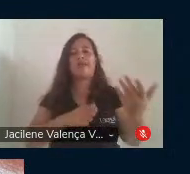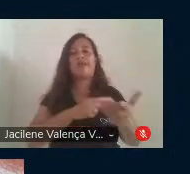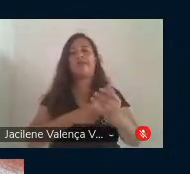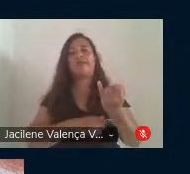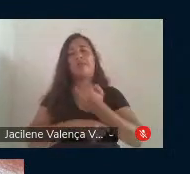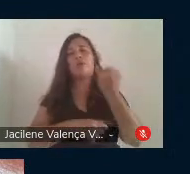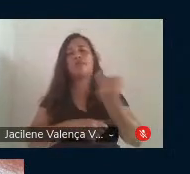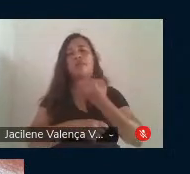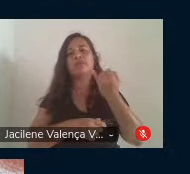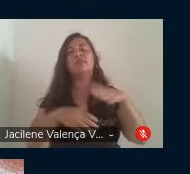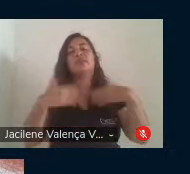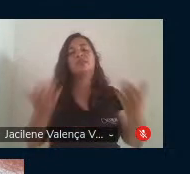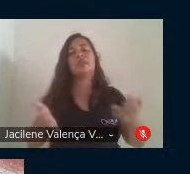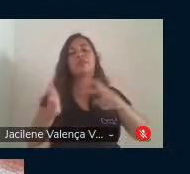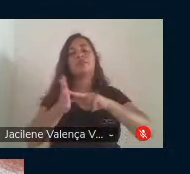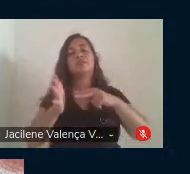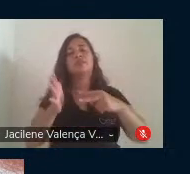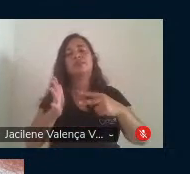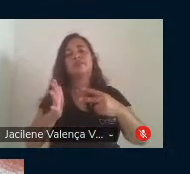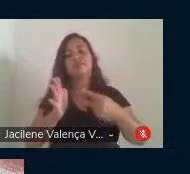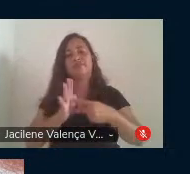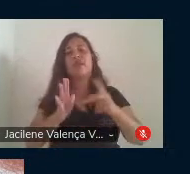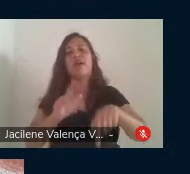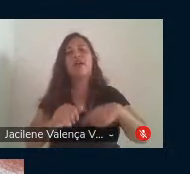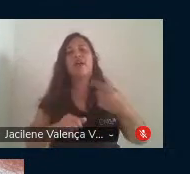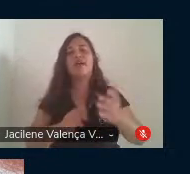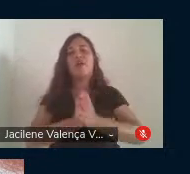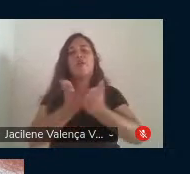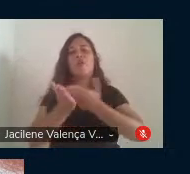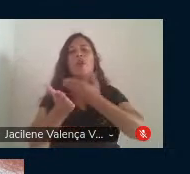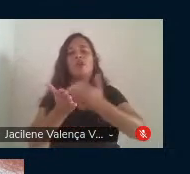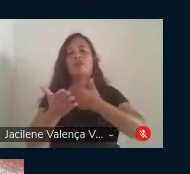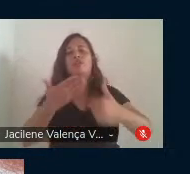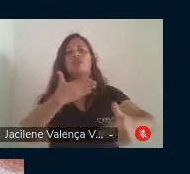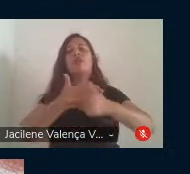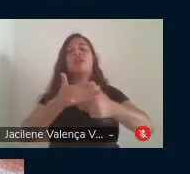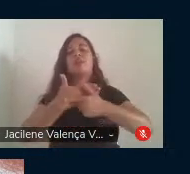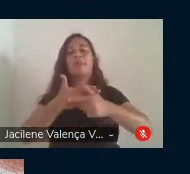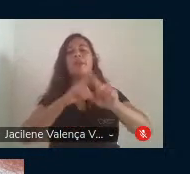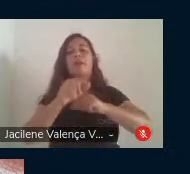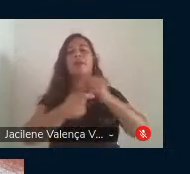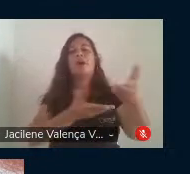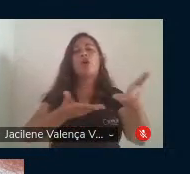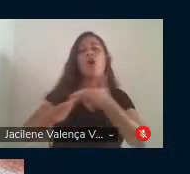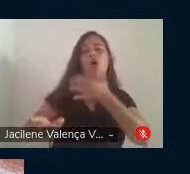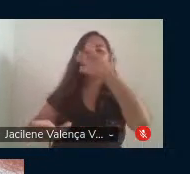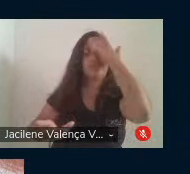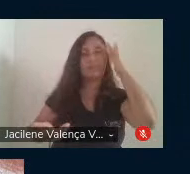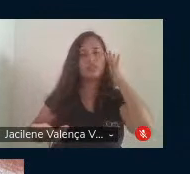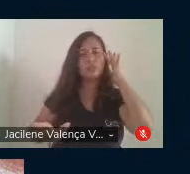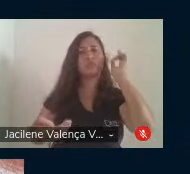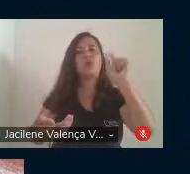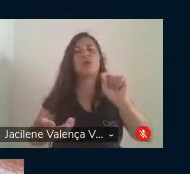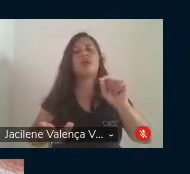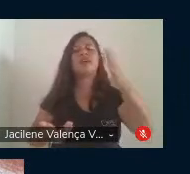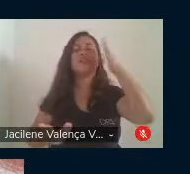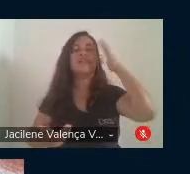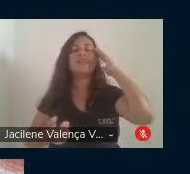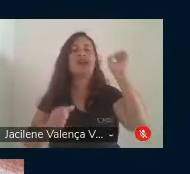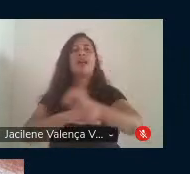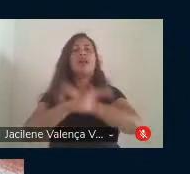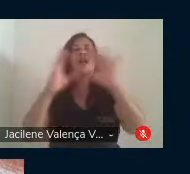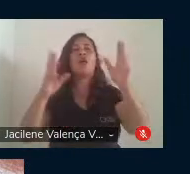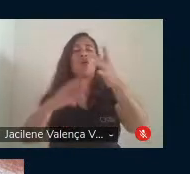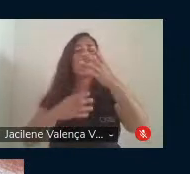sentido, o livro cumpre o seu papel para trazer as pessoas, para convidar as pessoas para se entender enquanto sujeitos